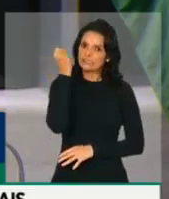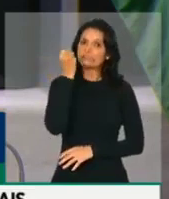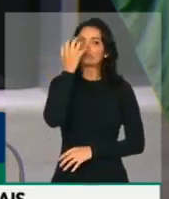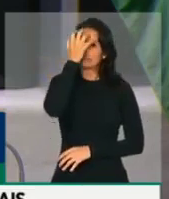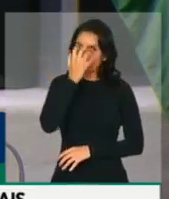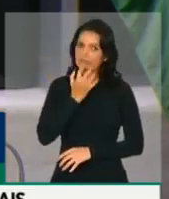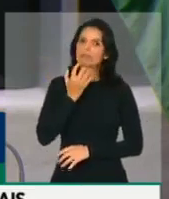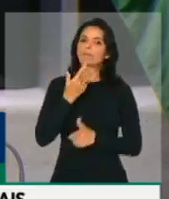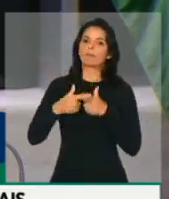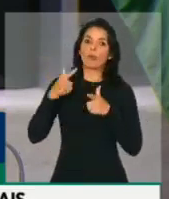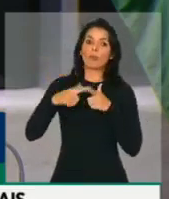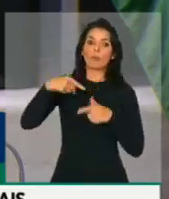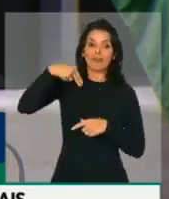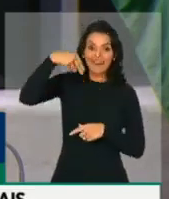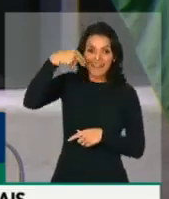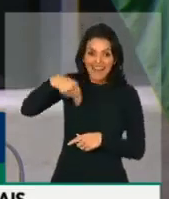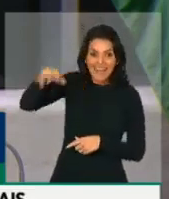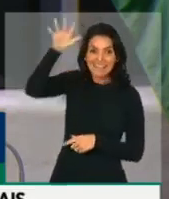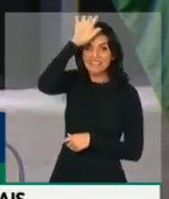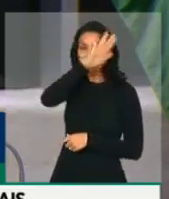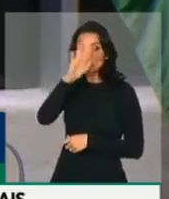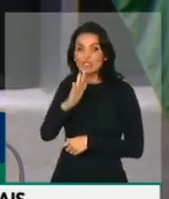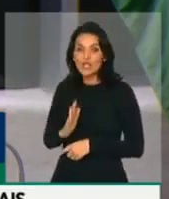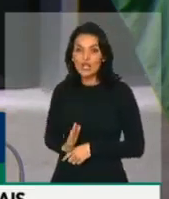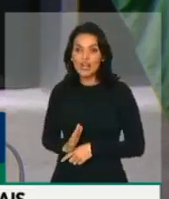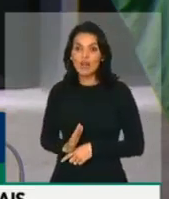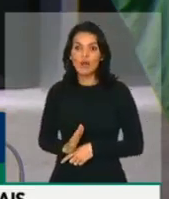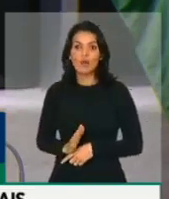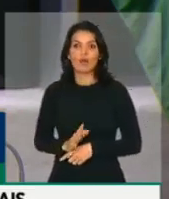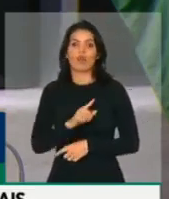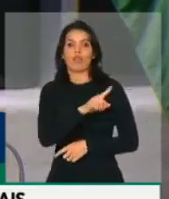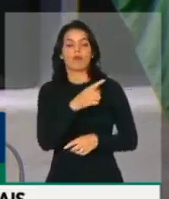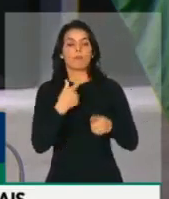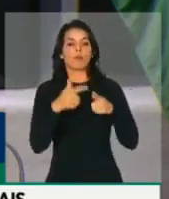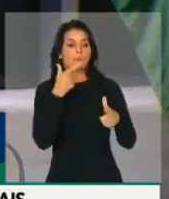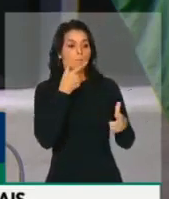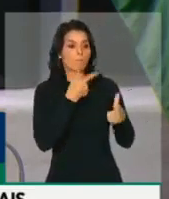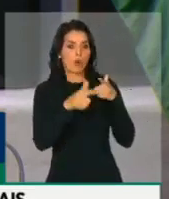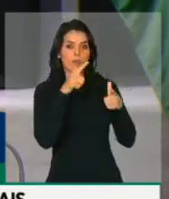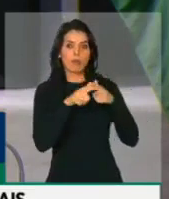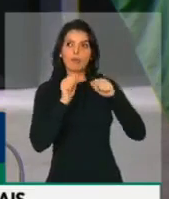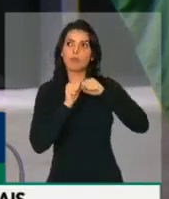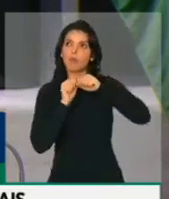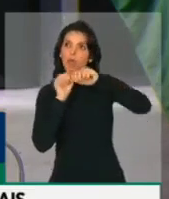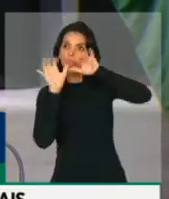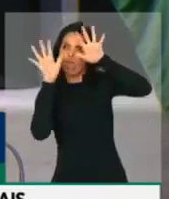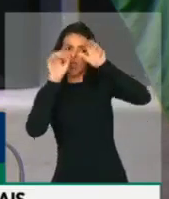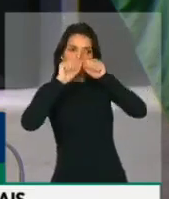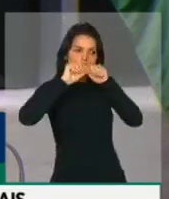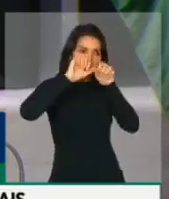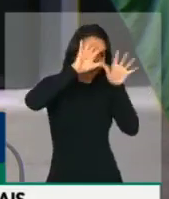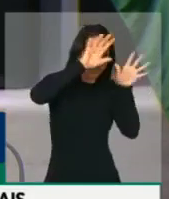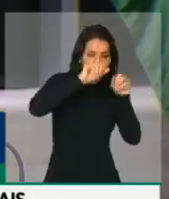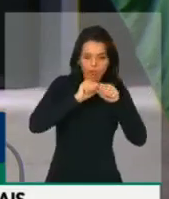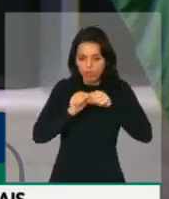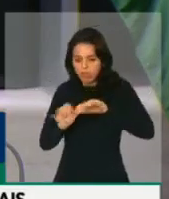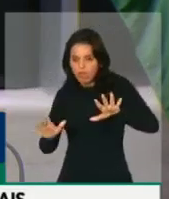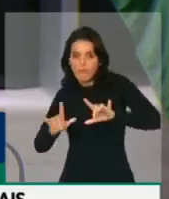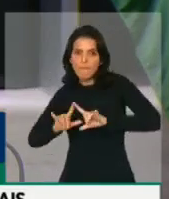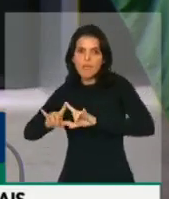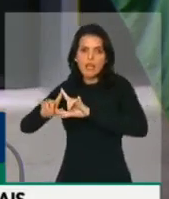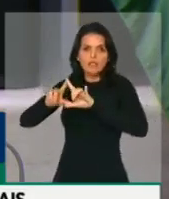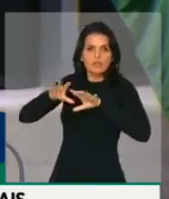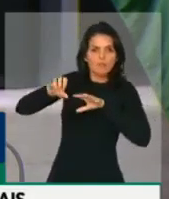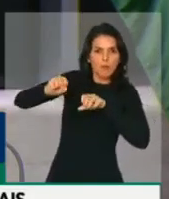nacional, não só pela importância que tem o Rio, mas por um problema que se expande nacionalmente. Esse relatório foi